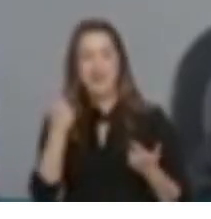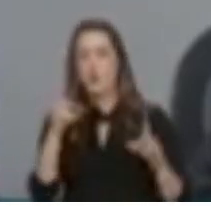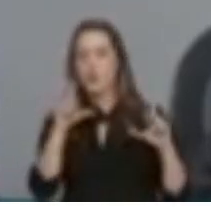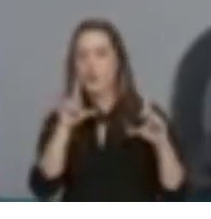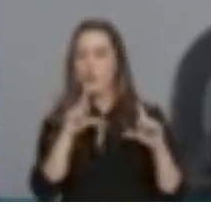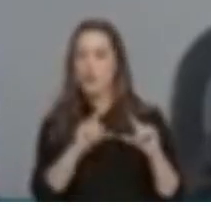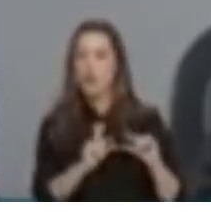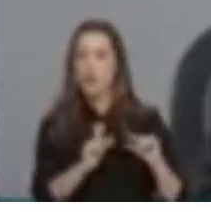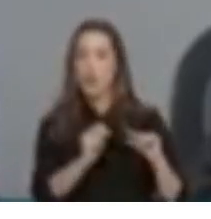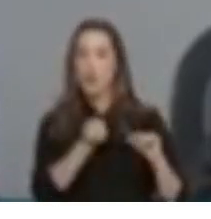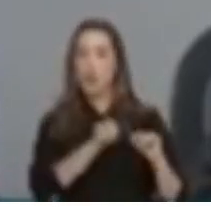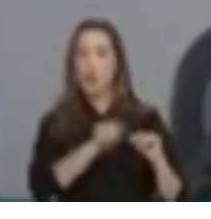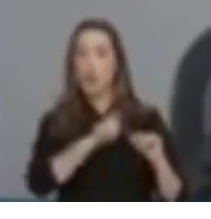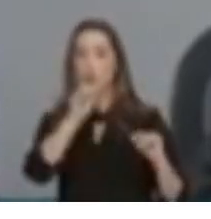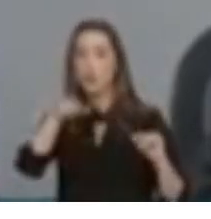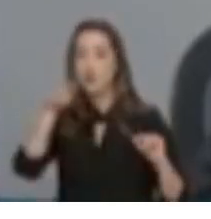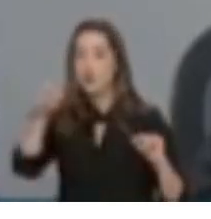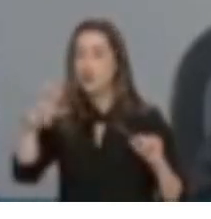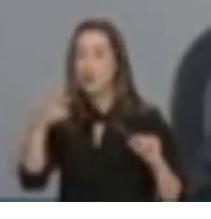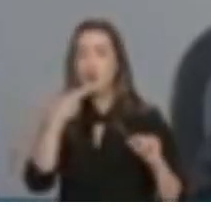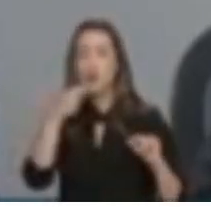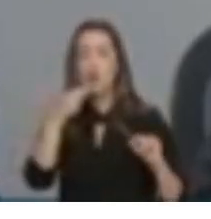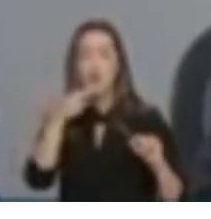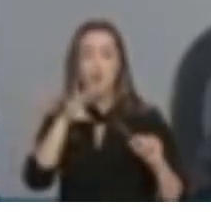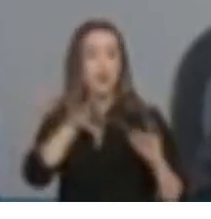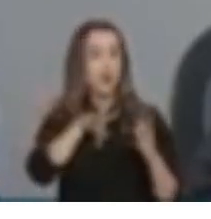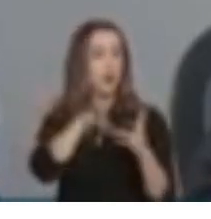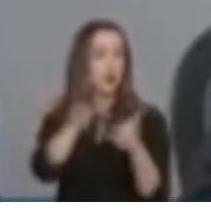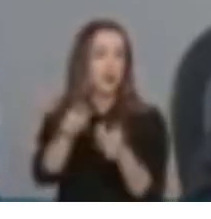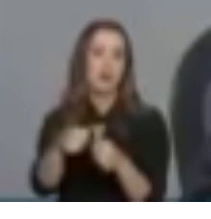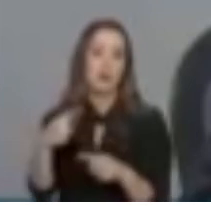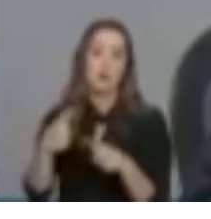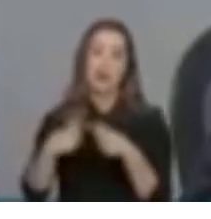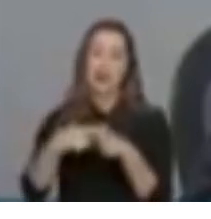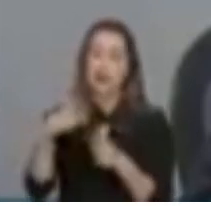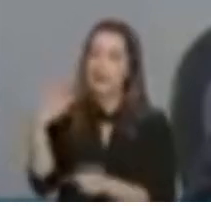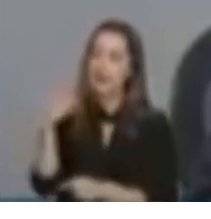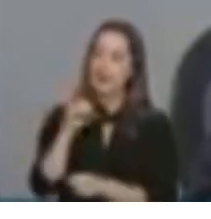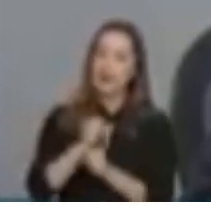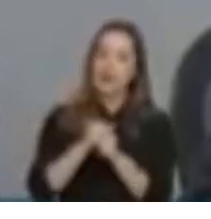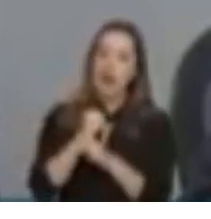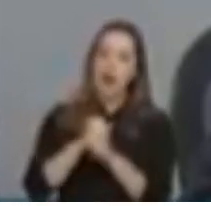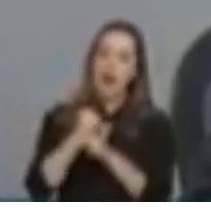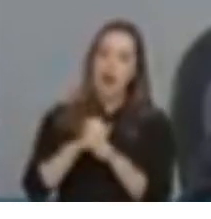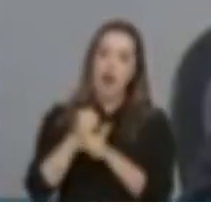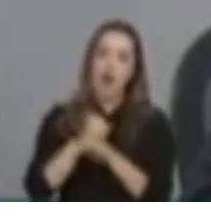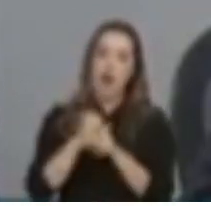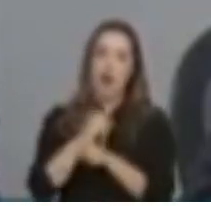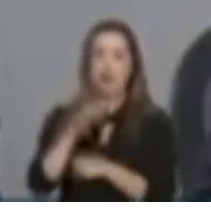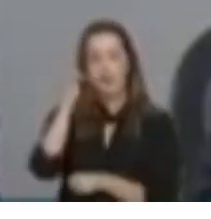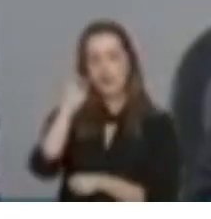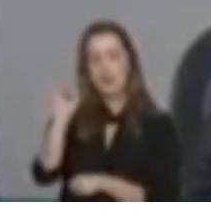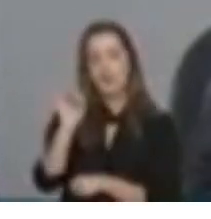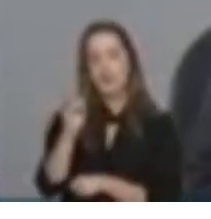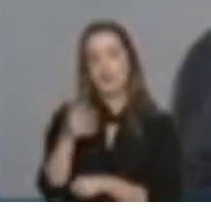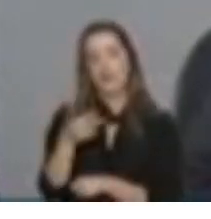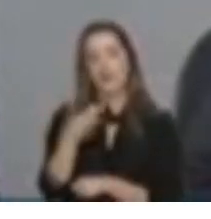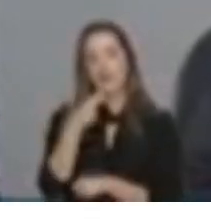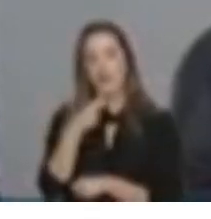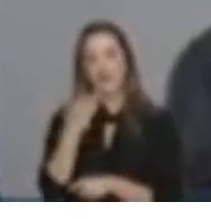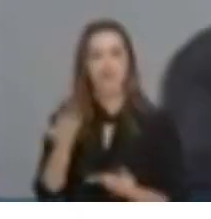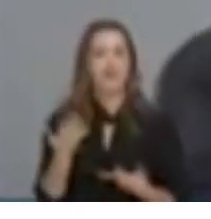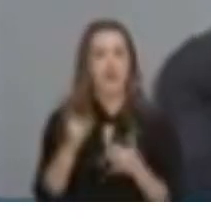índice de fumante do mundo, por 30 anos de trabalho antitabagista. Nós só temos 9% da população.